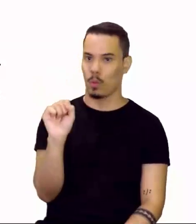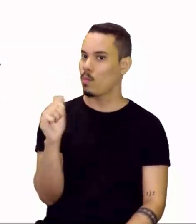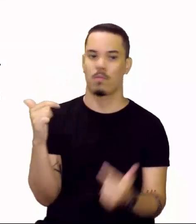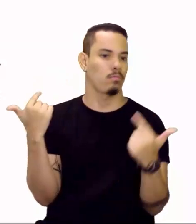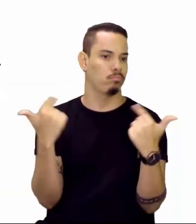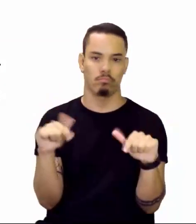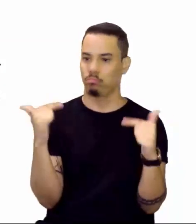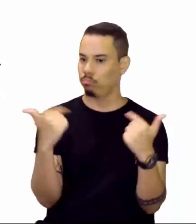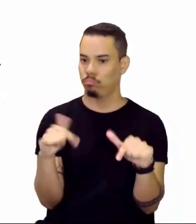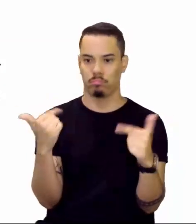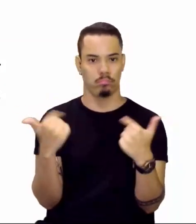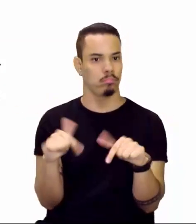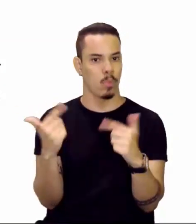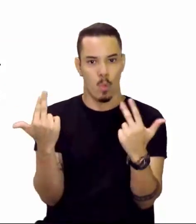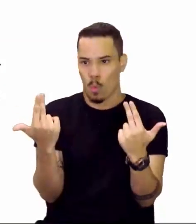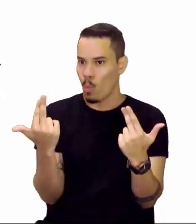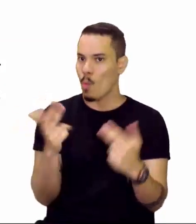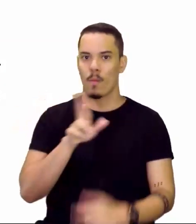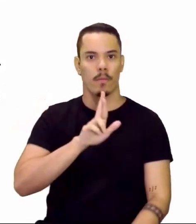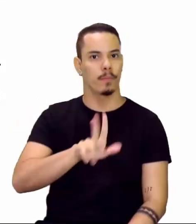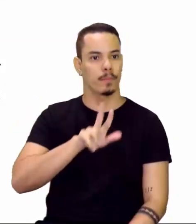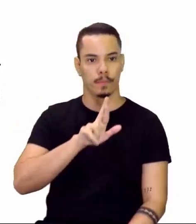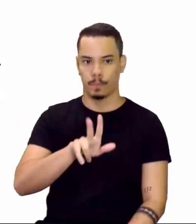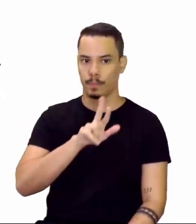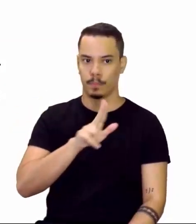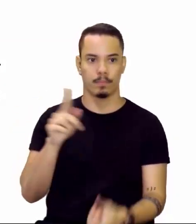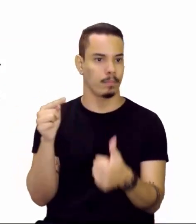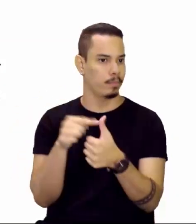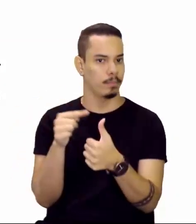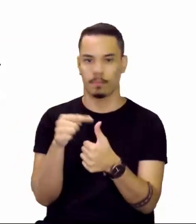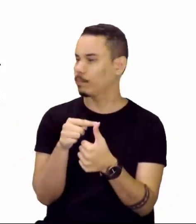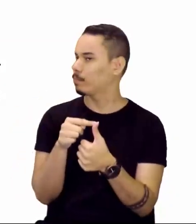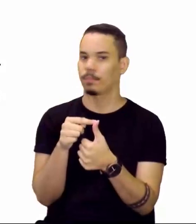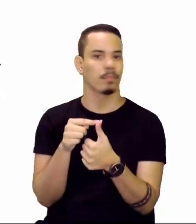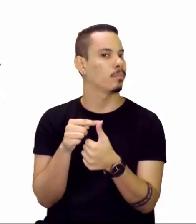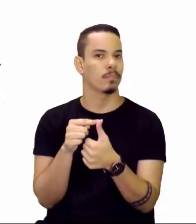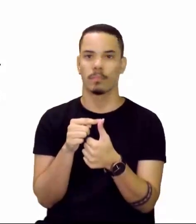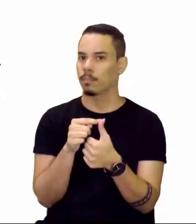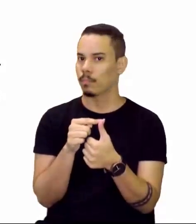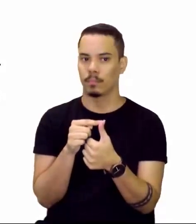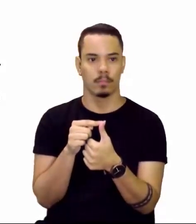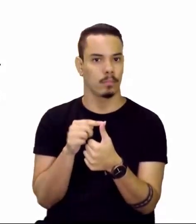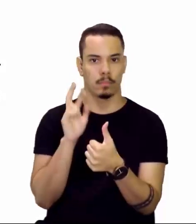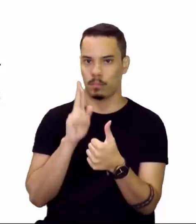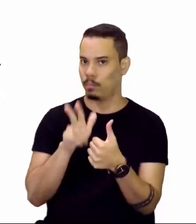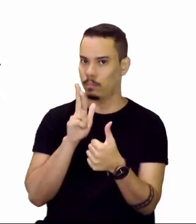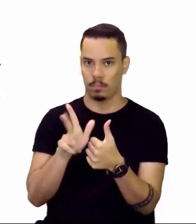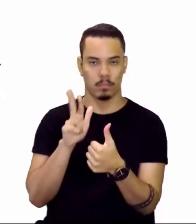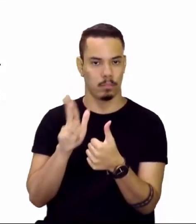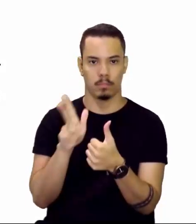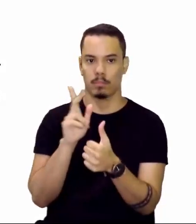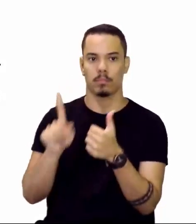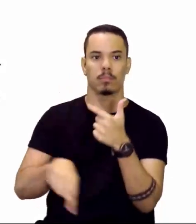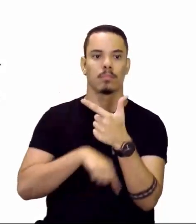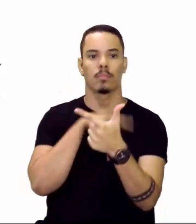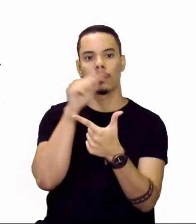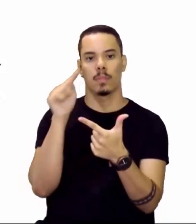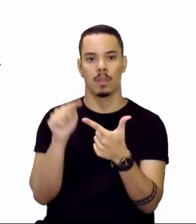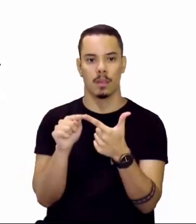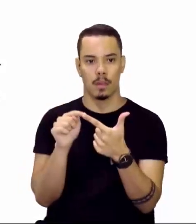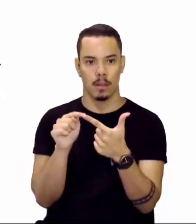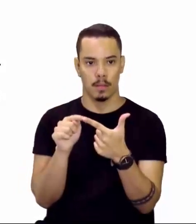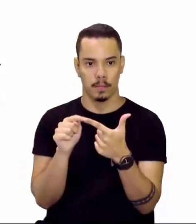apresentam o mesmo número atômico. Letra A, a gente tira. Não vai ser a nossa alternativa correta.